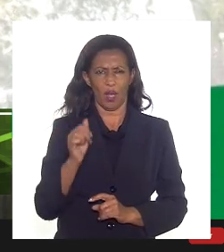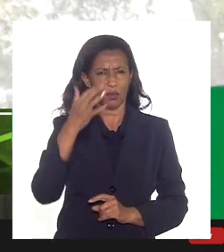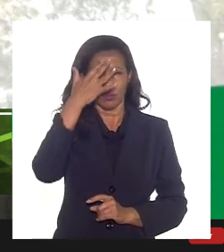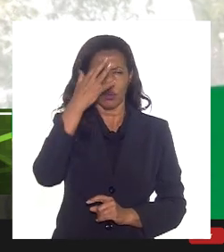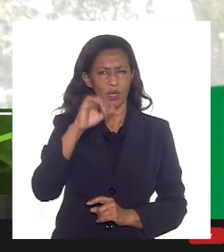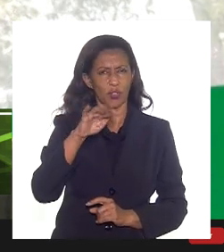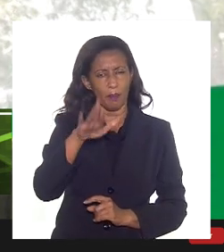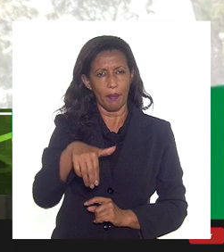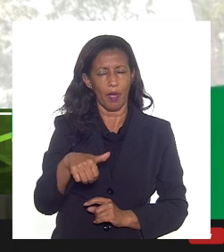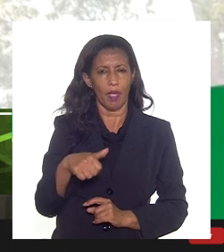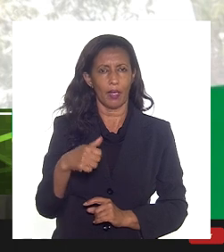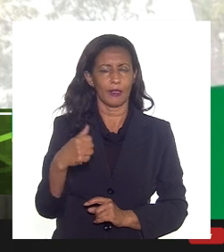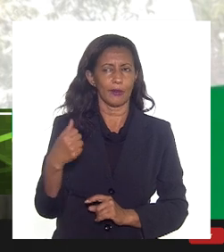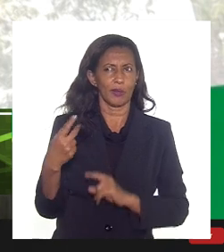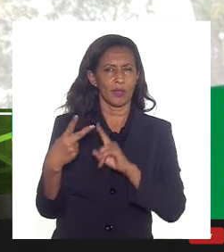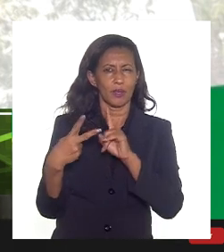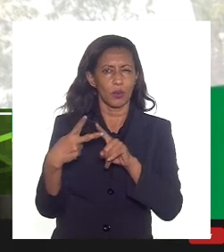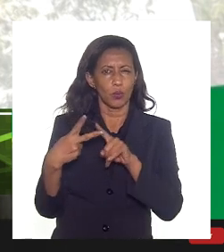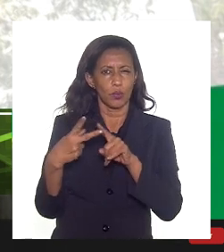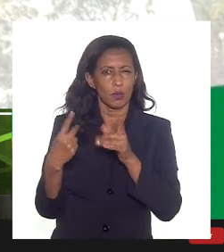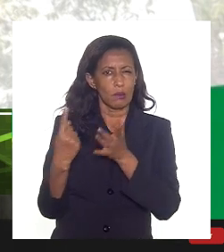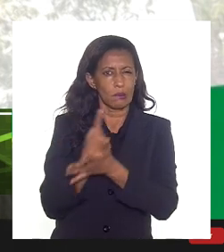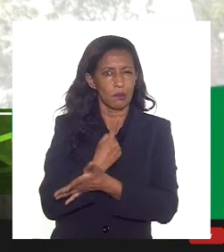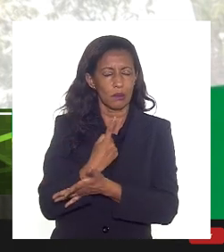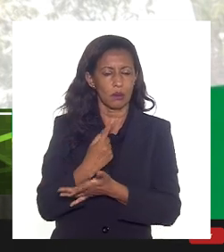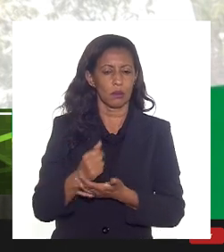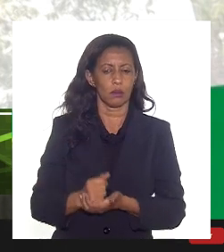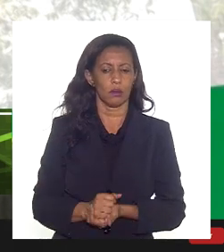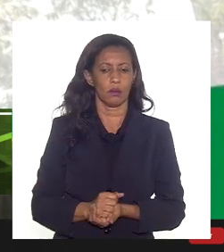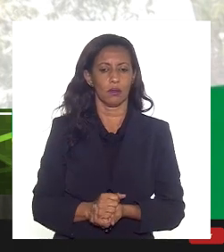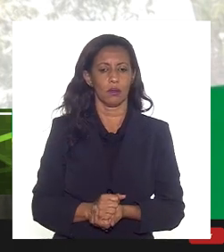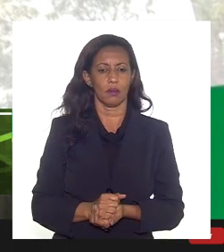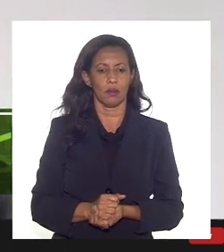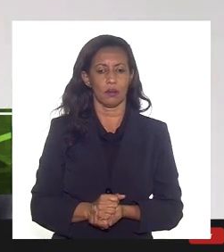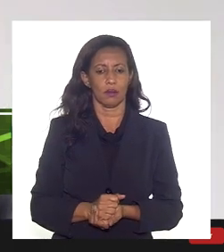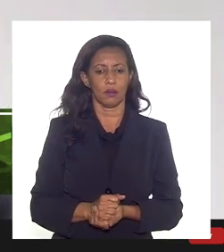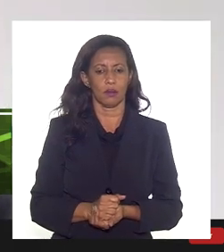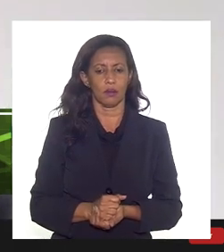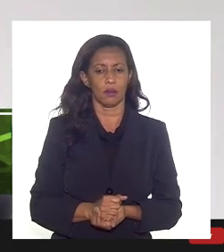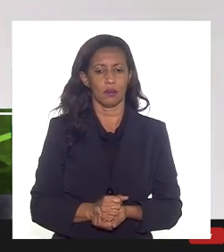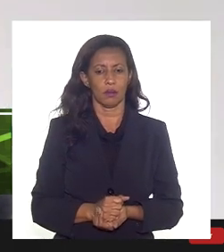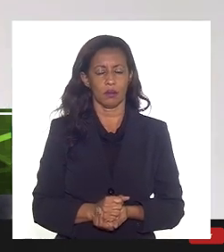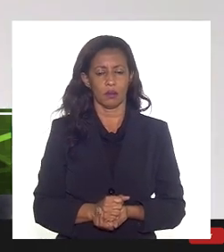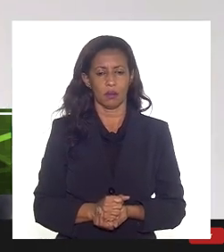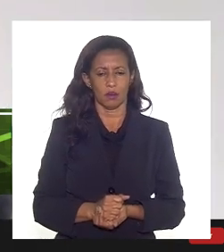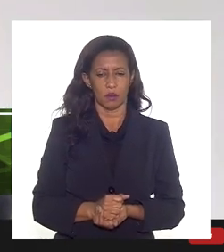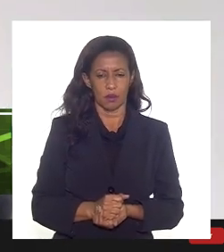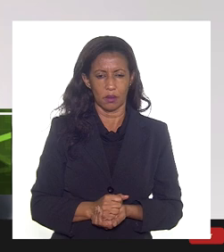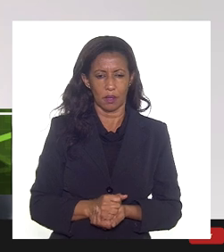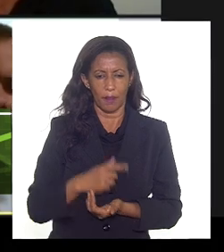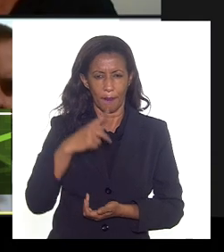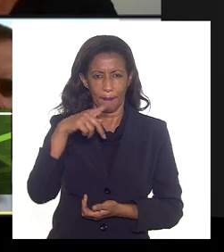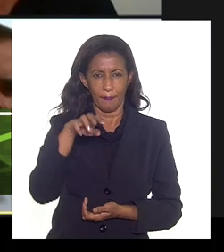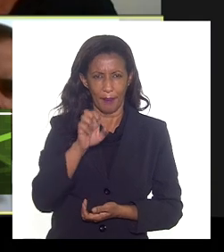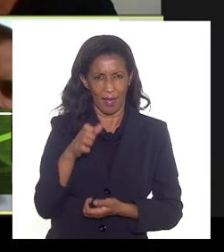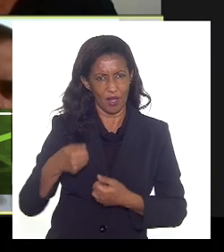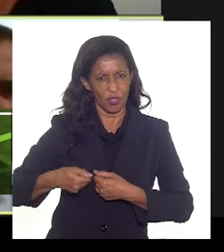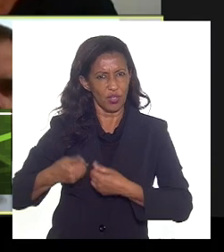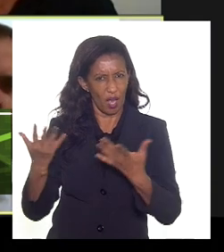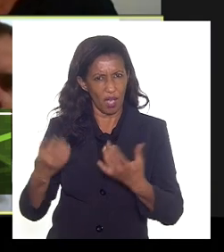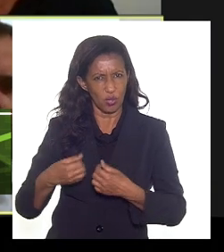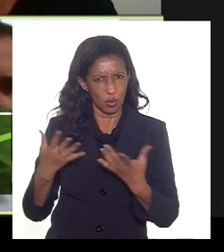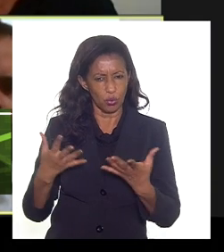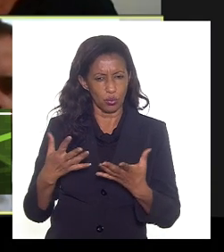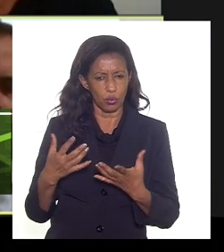entendi bem a tua segunda pergunta sobre dedutibilidade na PE de gastos que foram